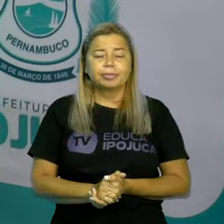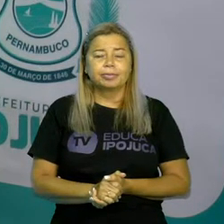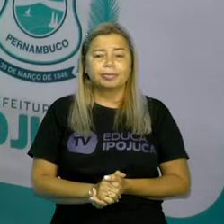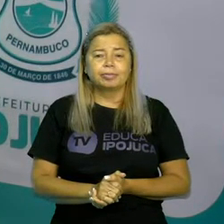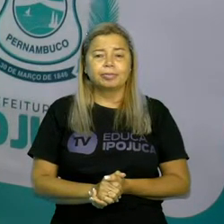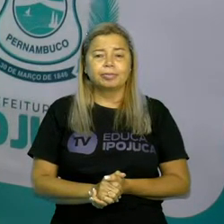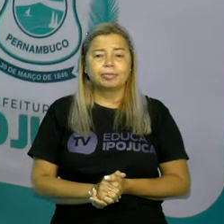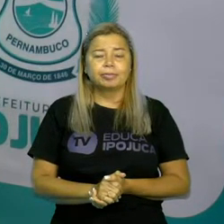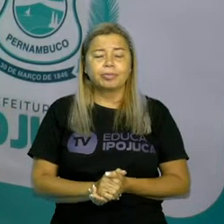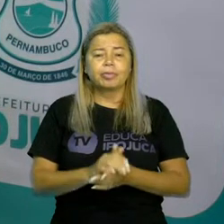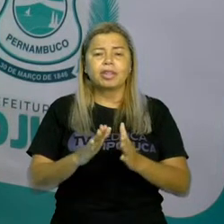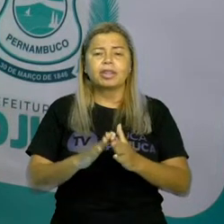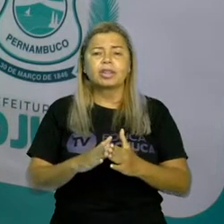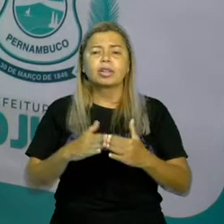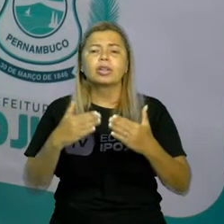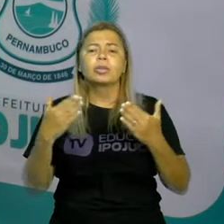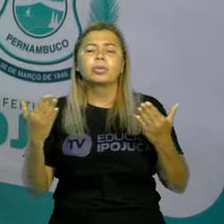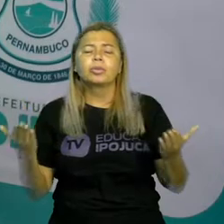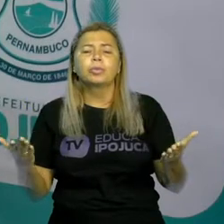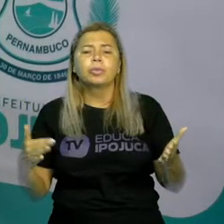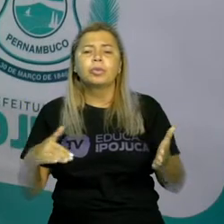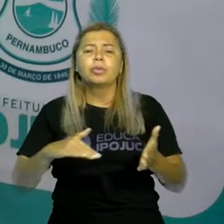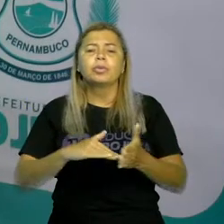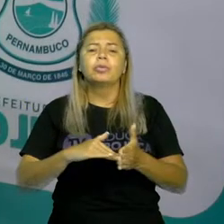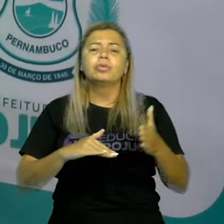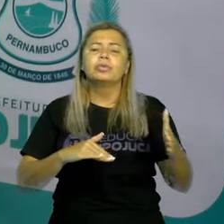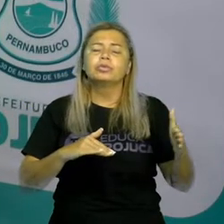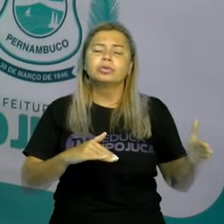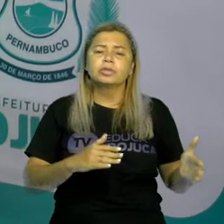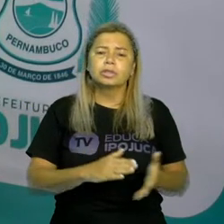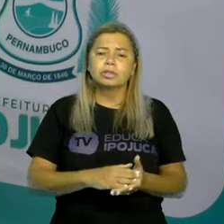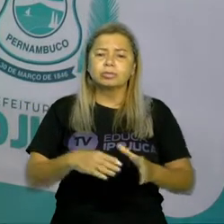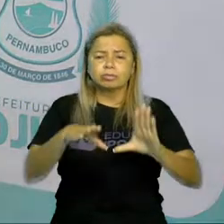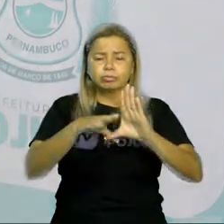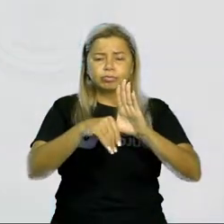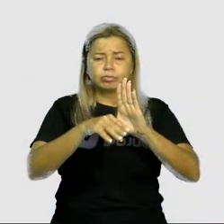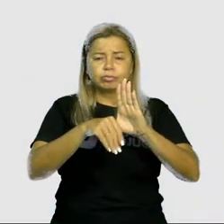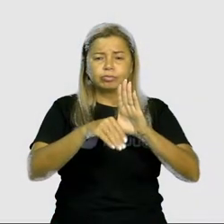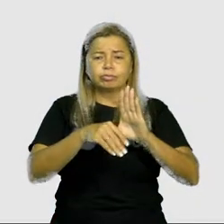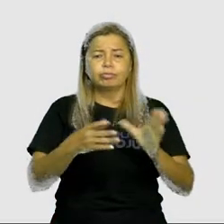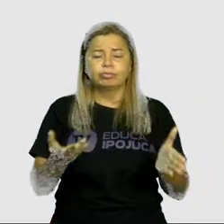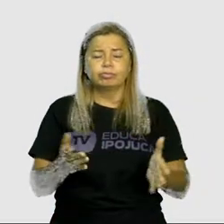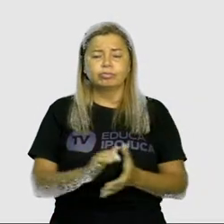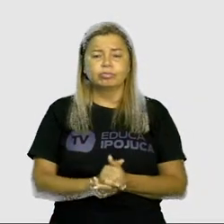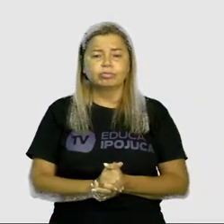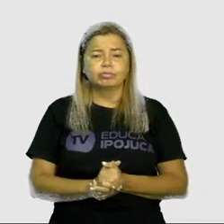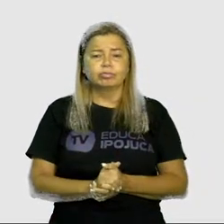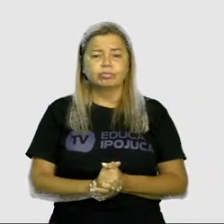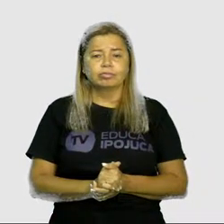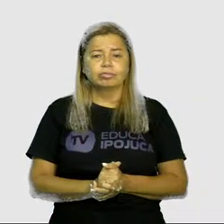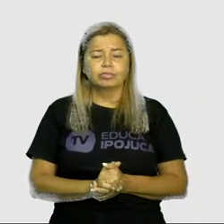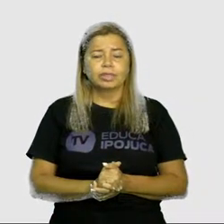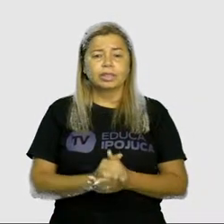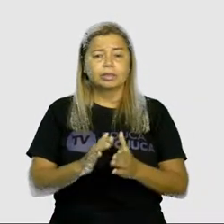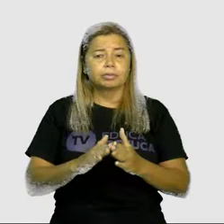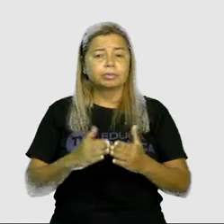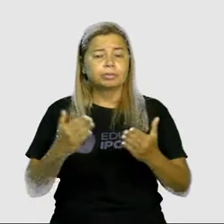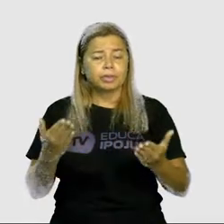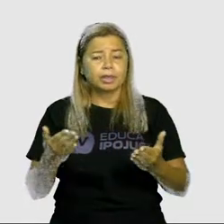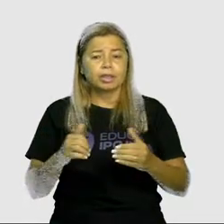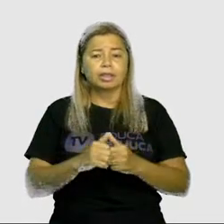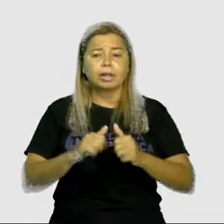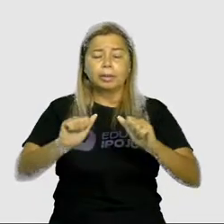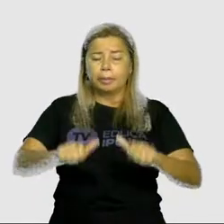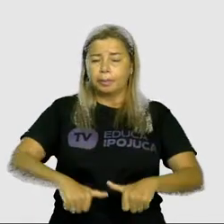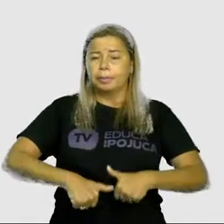Qual é a função do trava-língua para nós? Serve para aperfeiçoar a